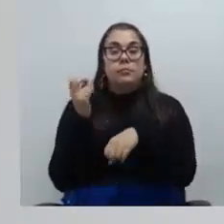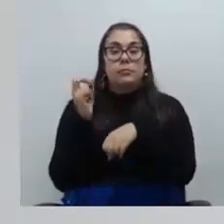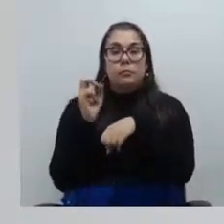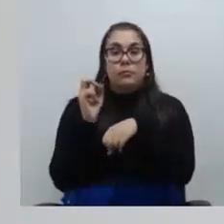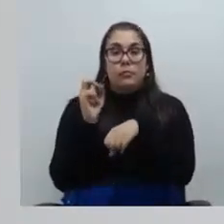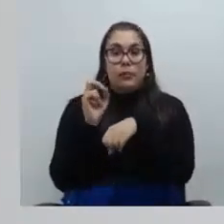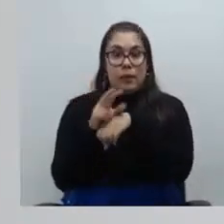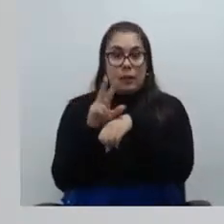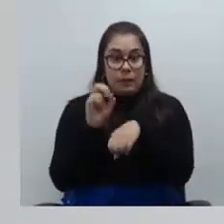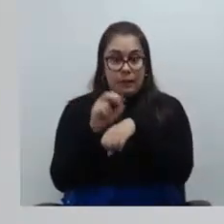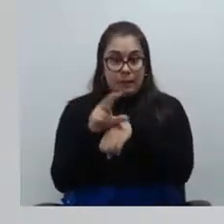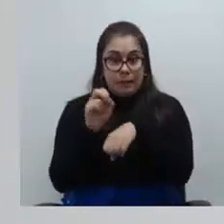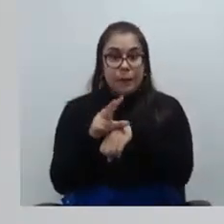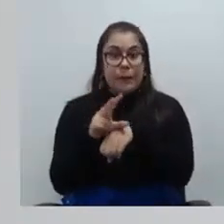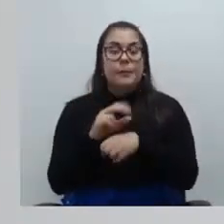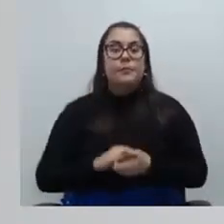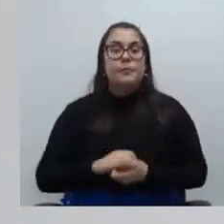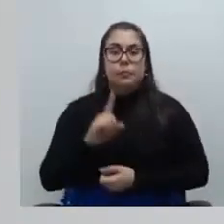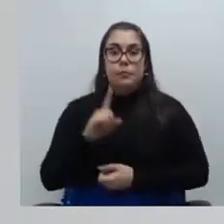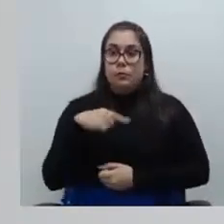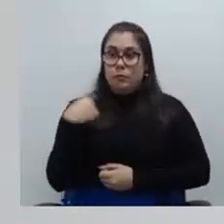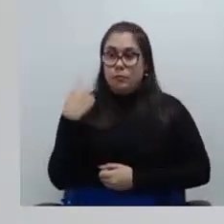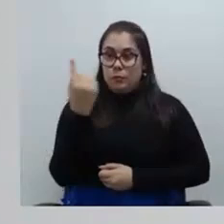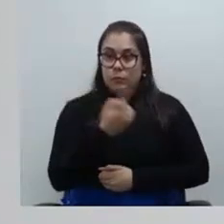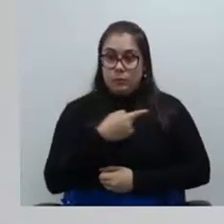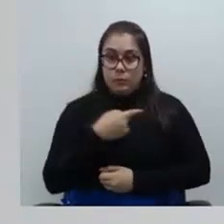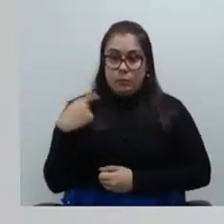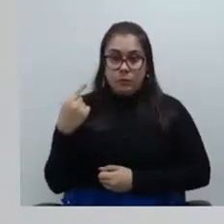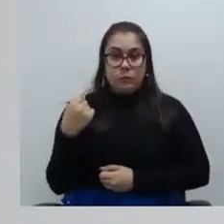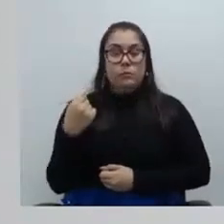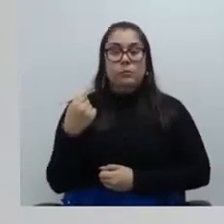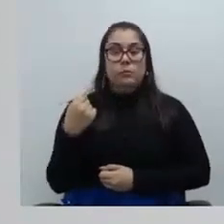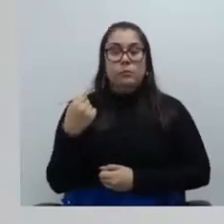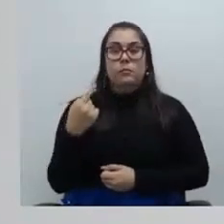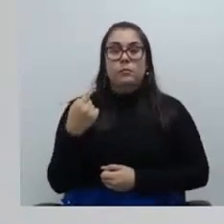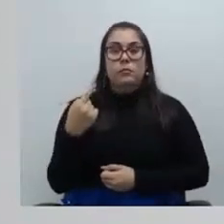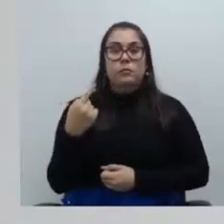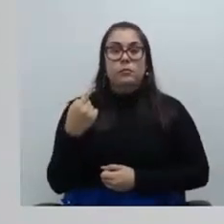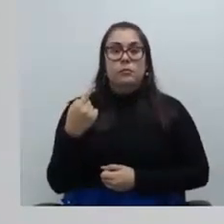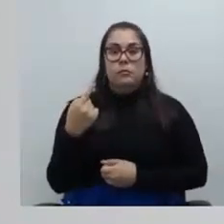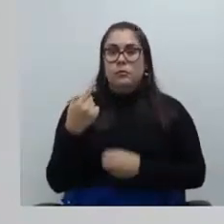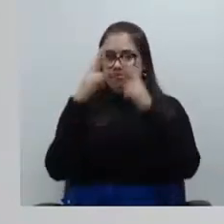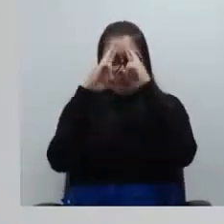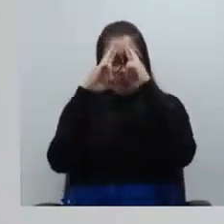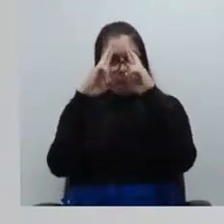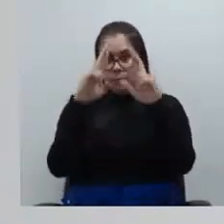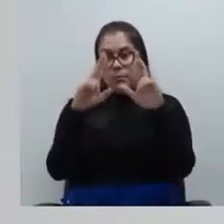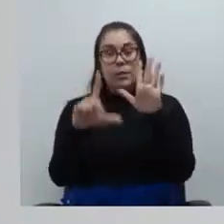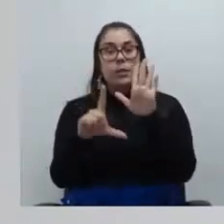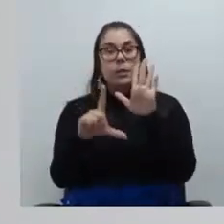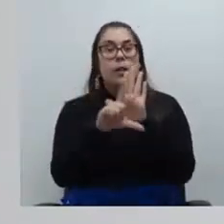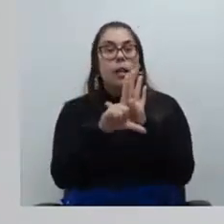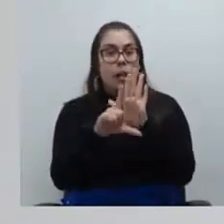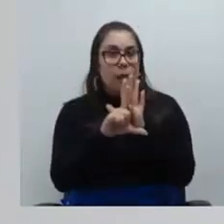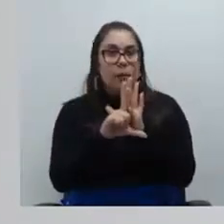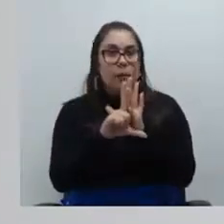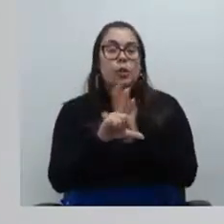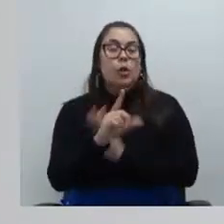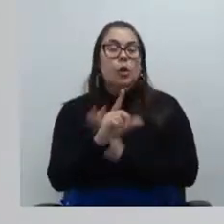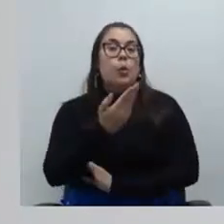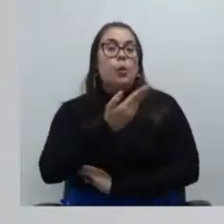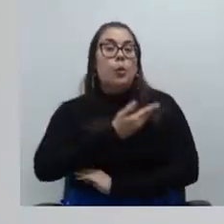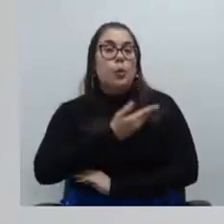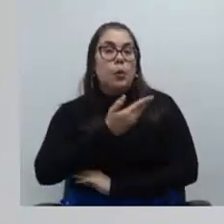conselheiro nós não estamos desrespeitando a lei o colega que